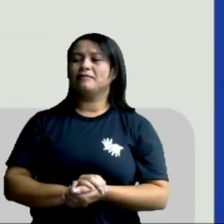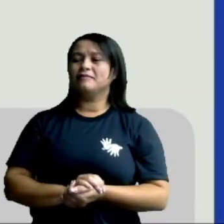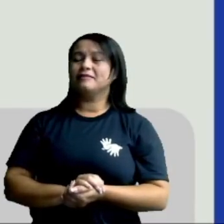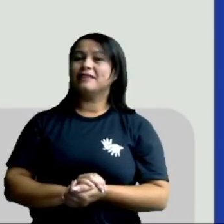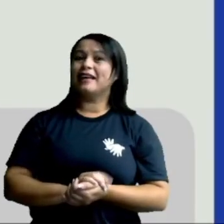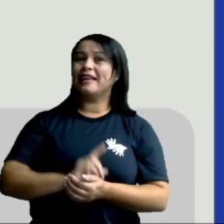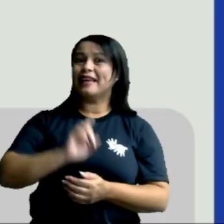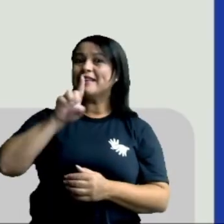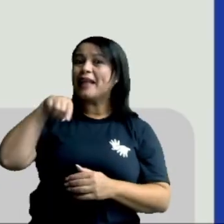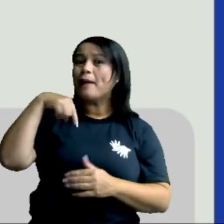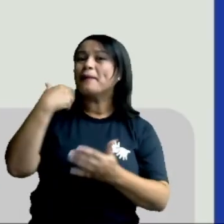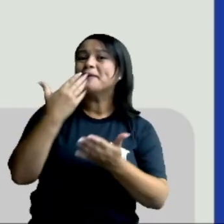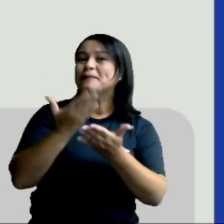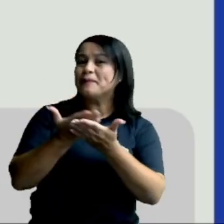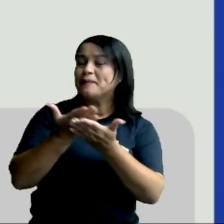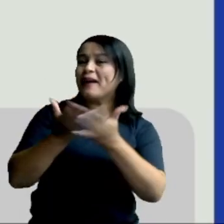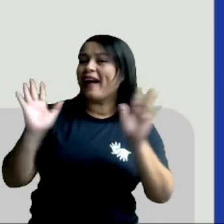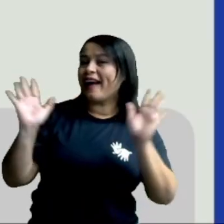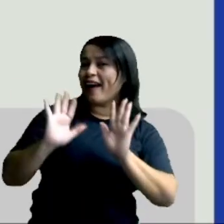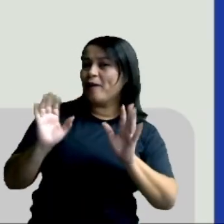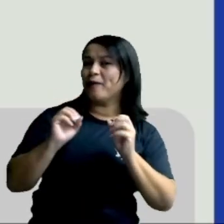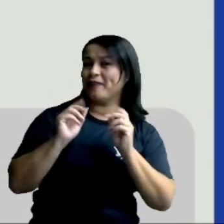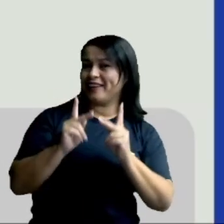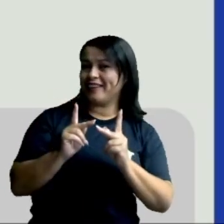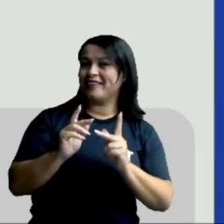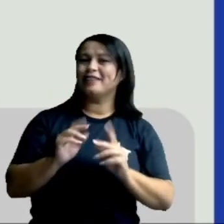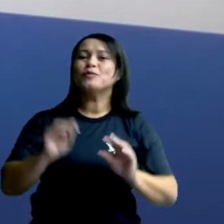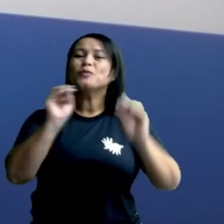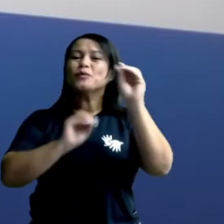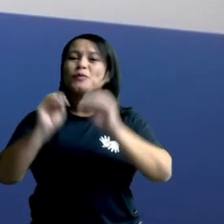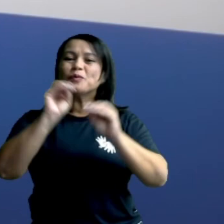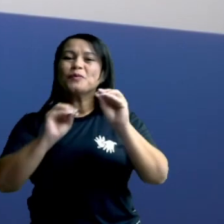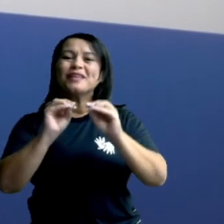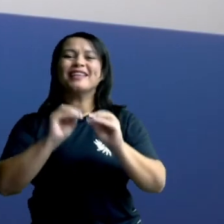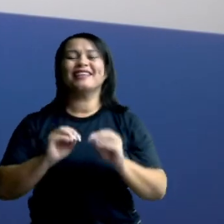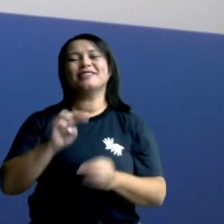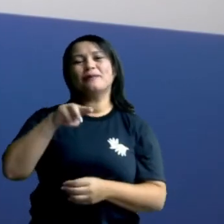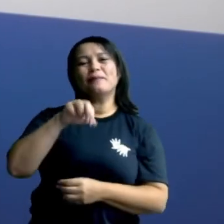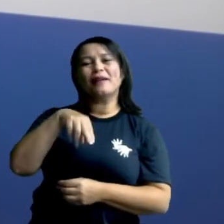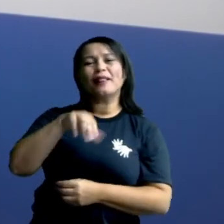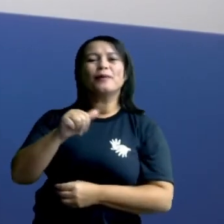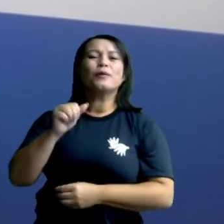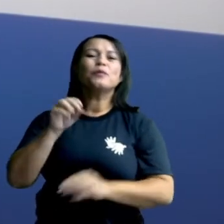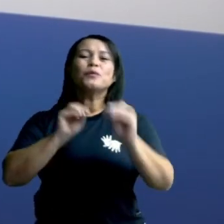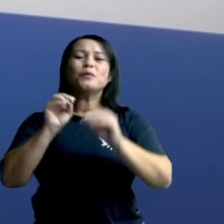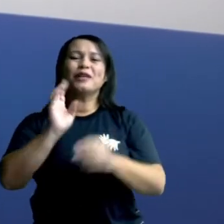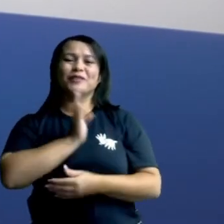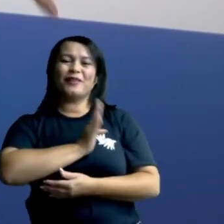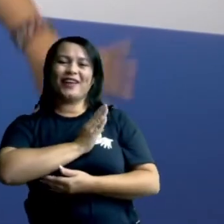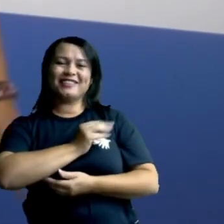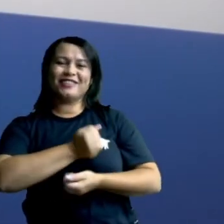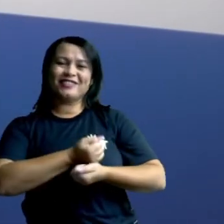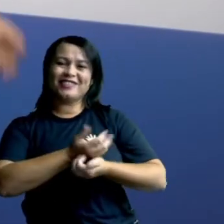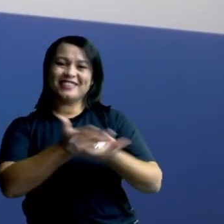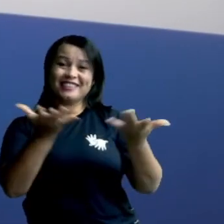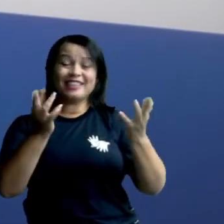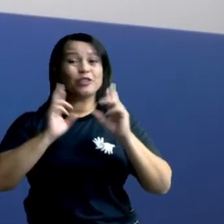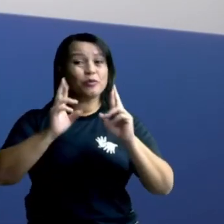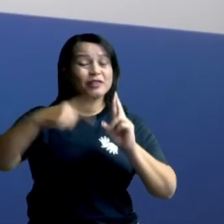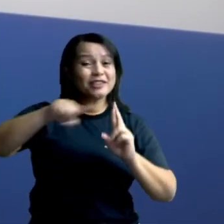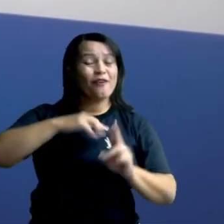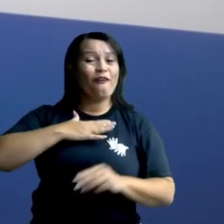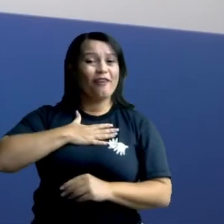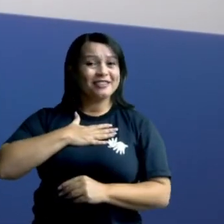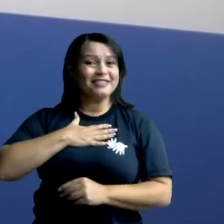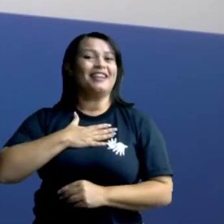E até a próxima aula. Beijo da tia Manu, beijo no coração de vocês. Espero que